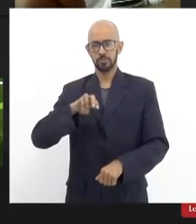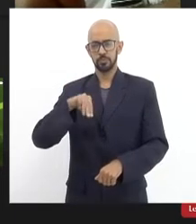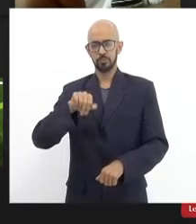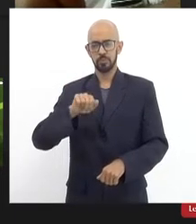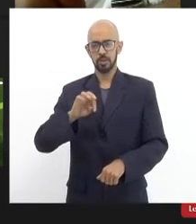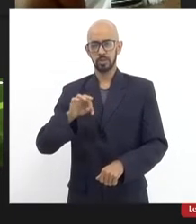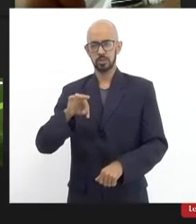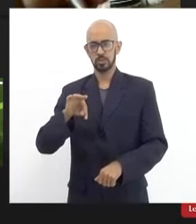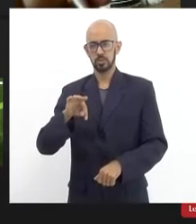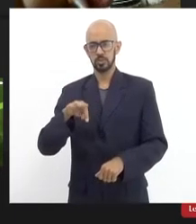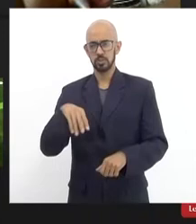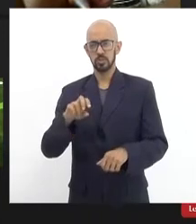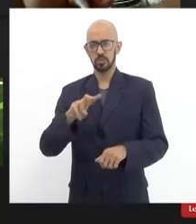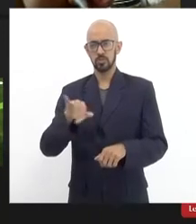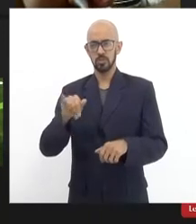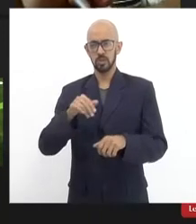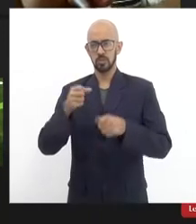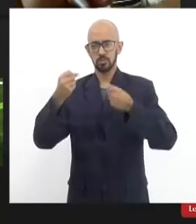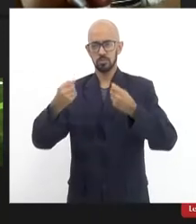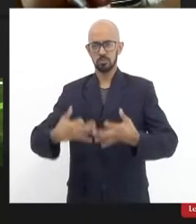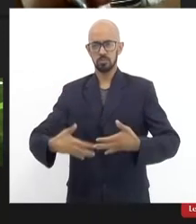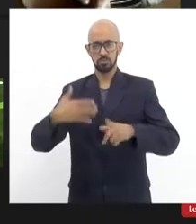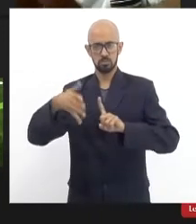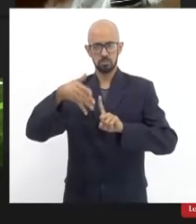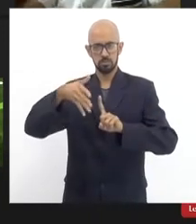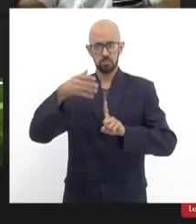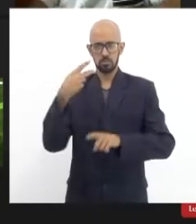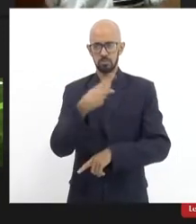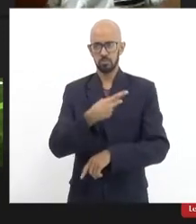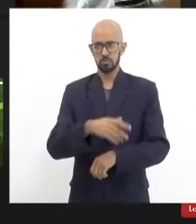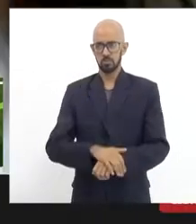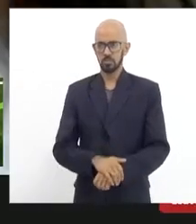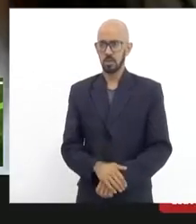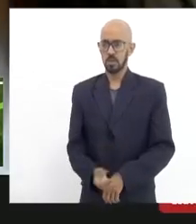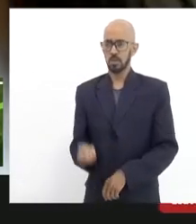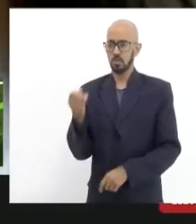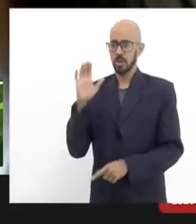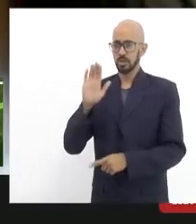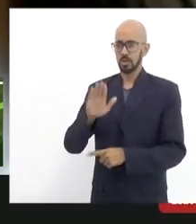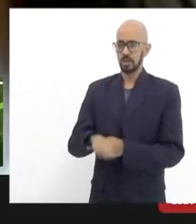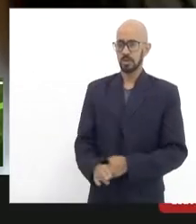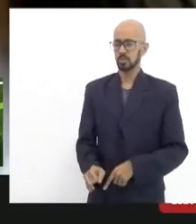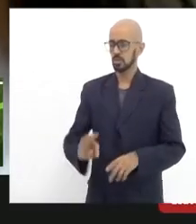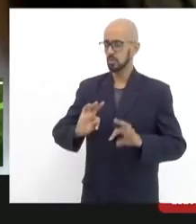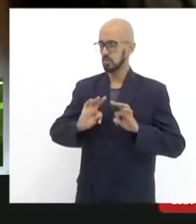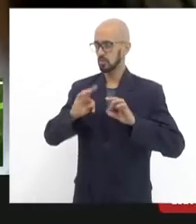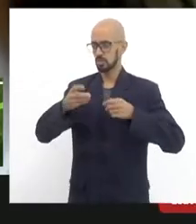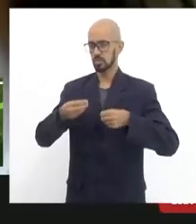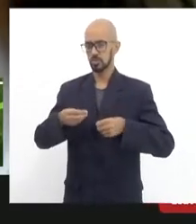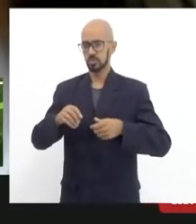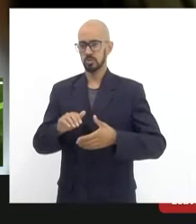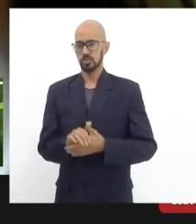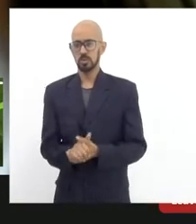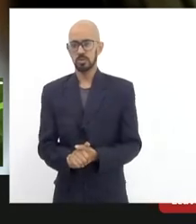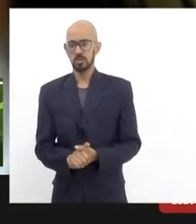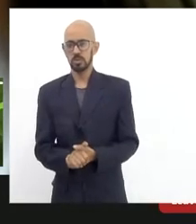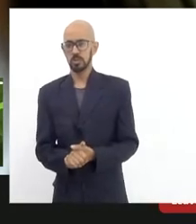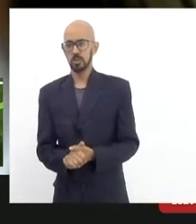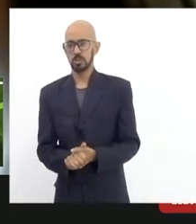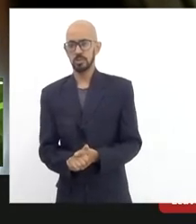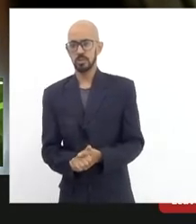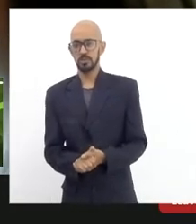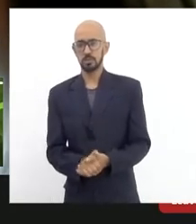Para fazer a sua exposição. Sim, boa tarde a todos. Já cumprimento o Carlos